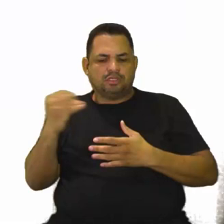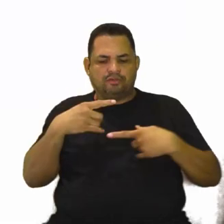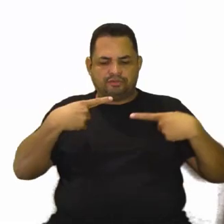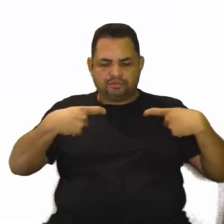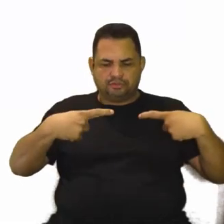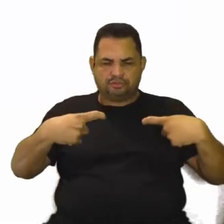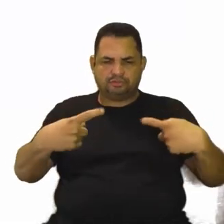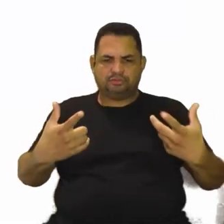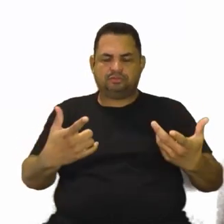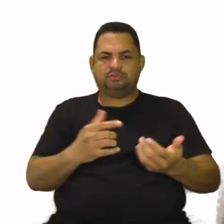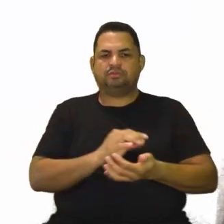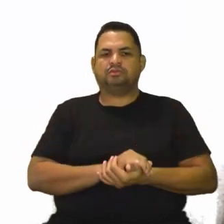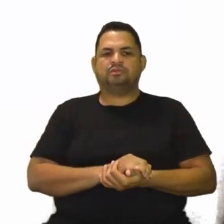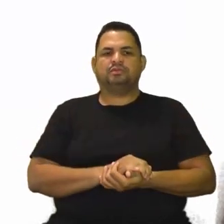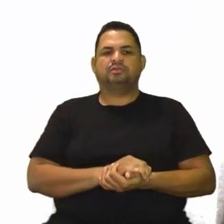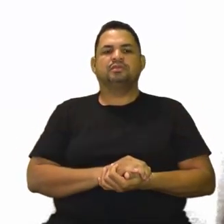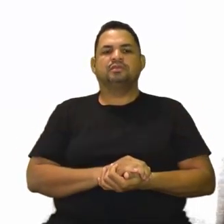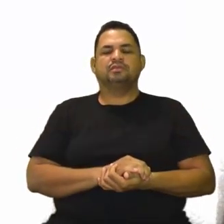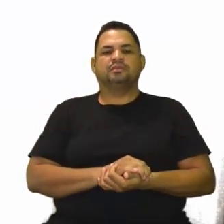confrontos.